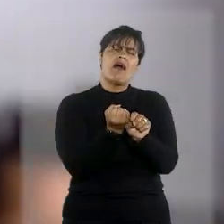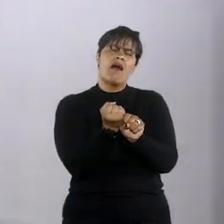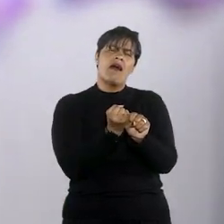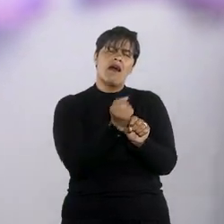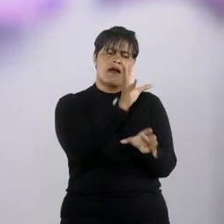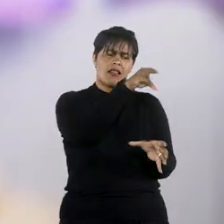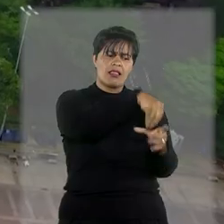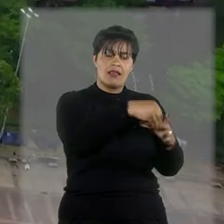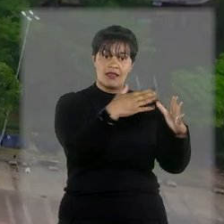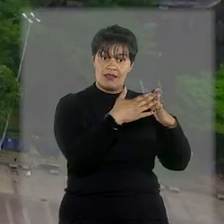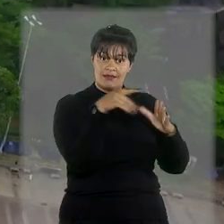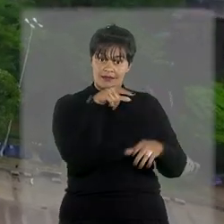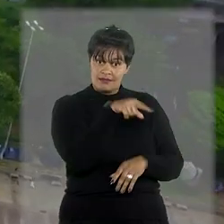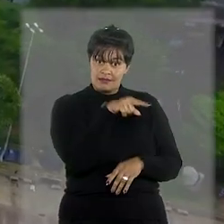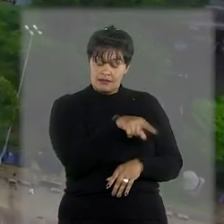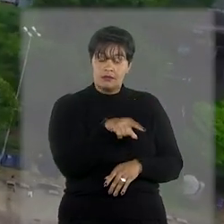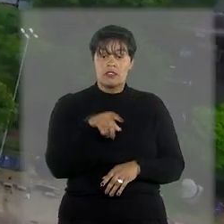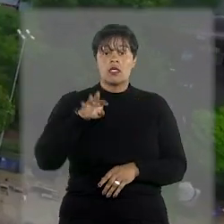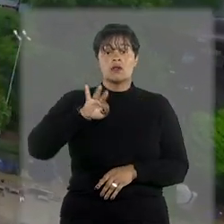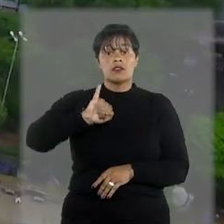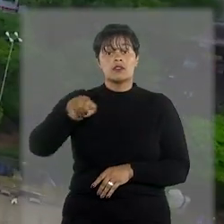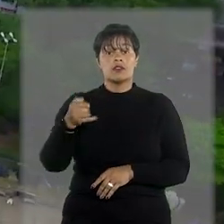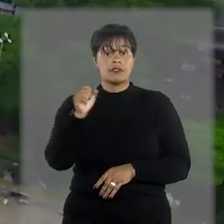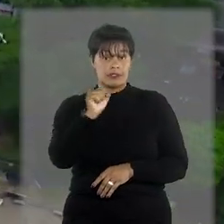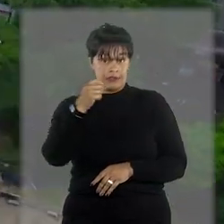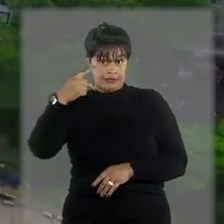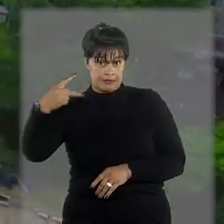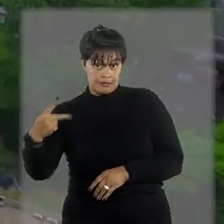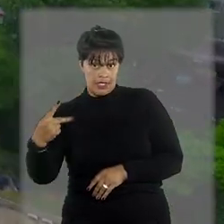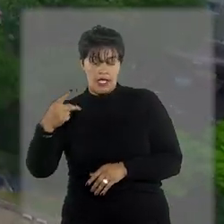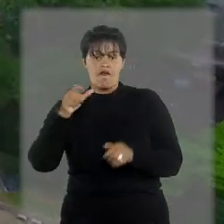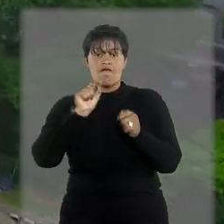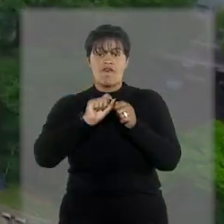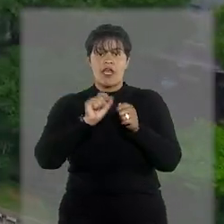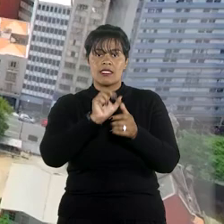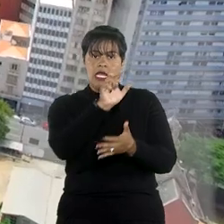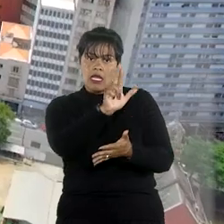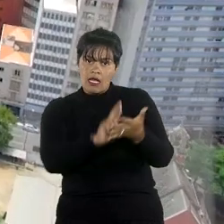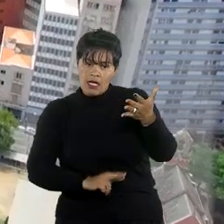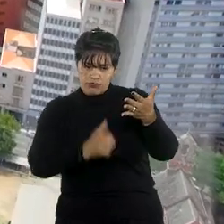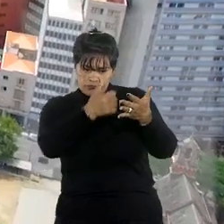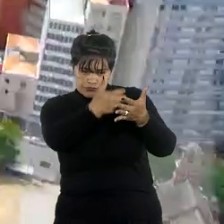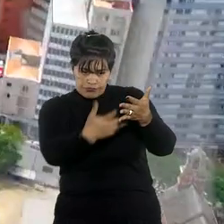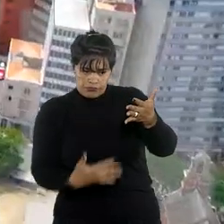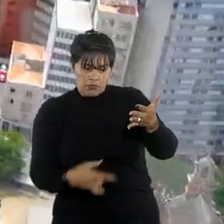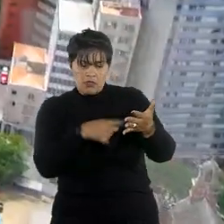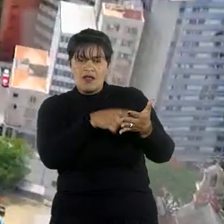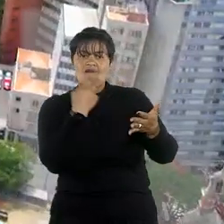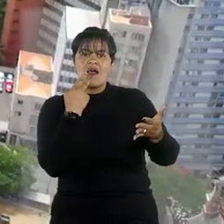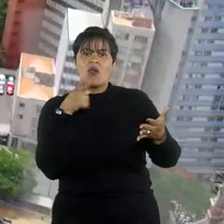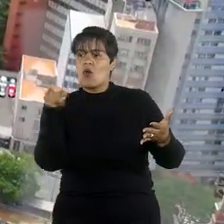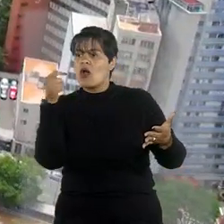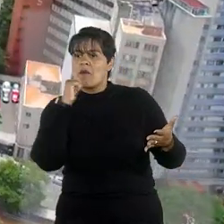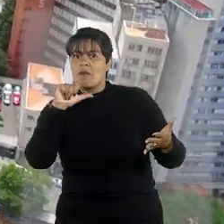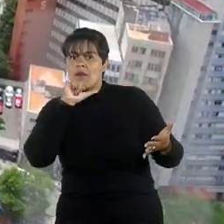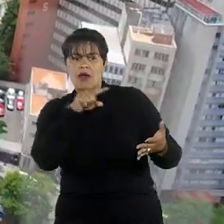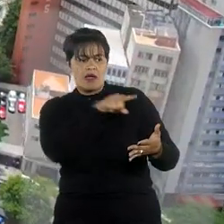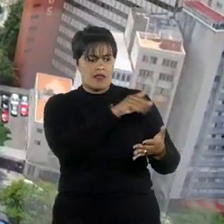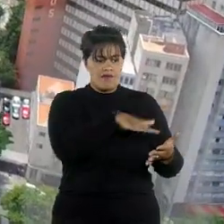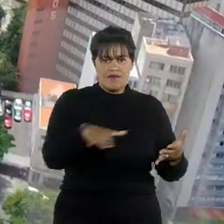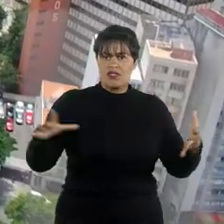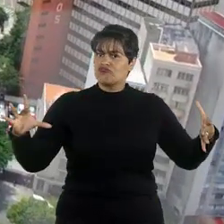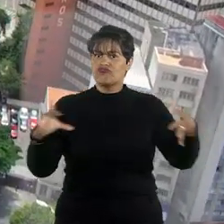equipe técnica do Tribunal de Justiça de São Paulo apresentou um relatório em que descreveu a ausência de interação significativa